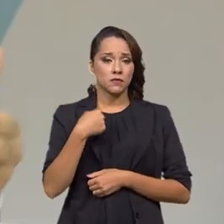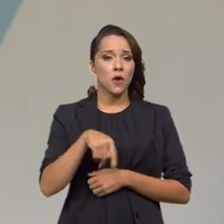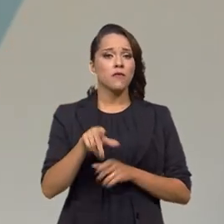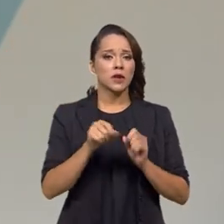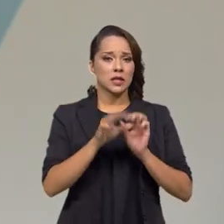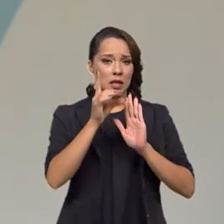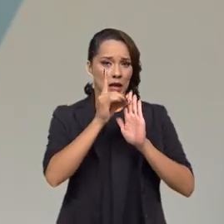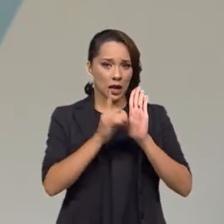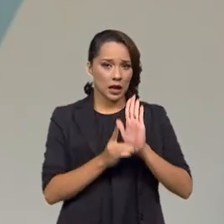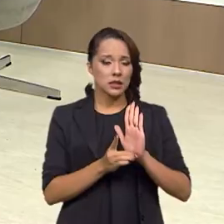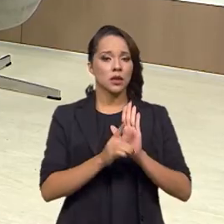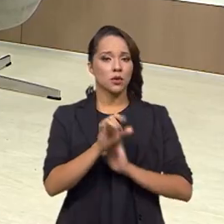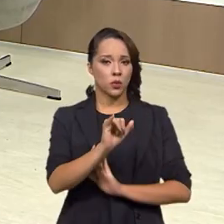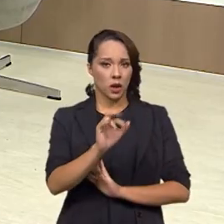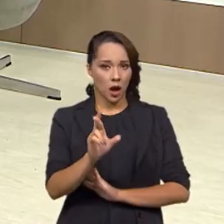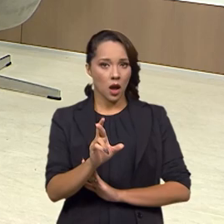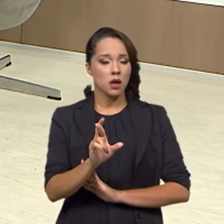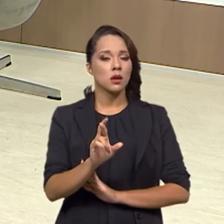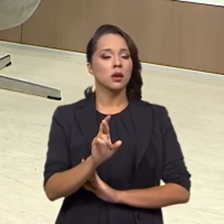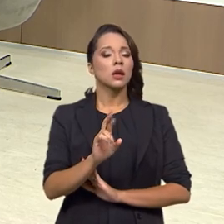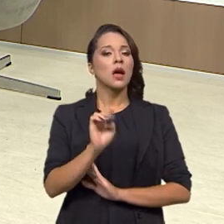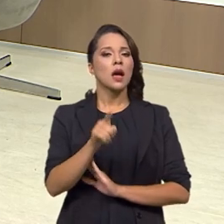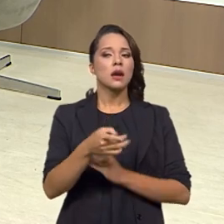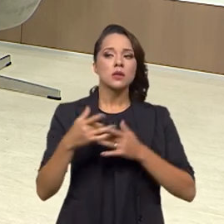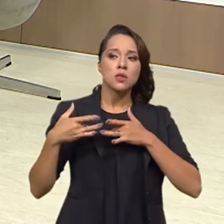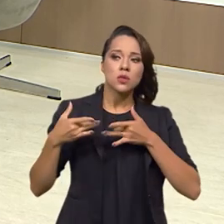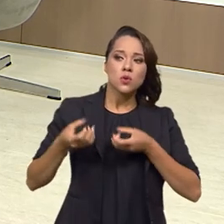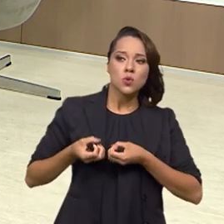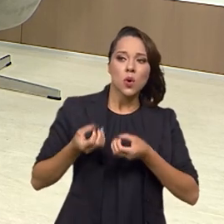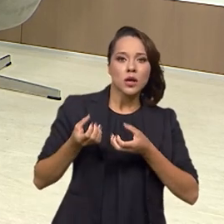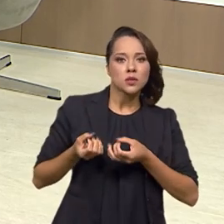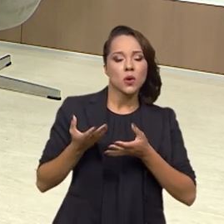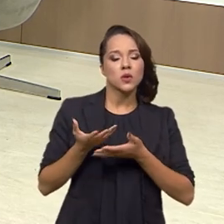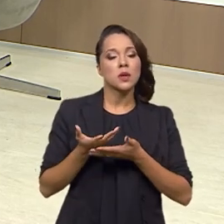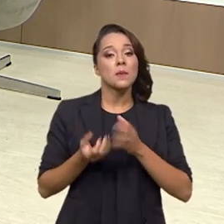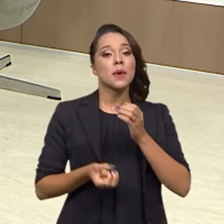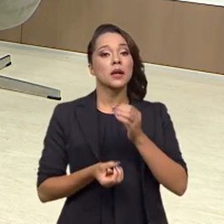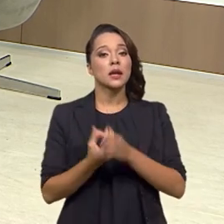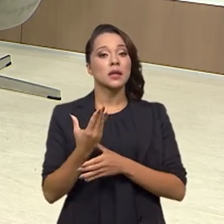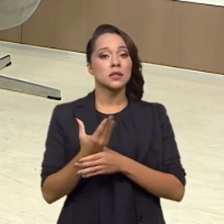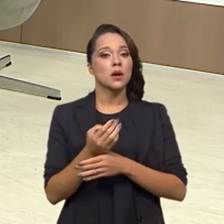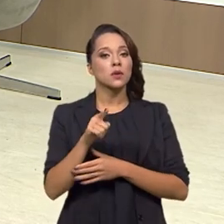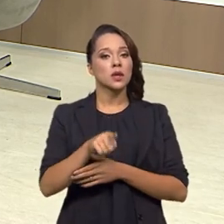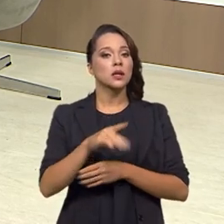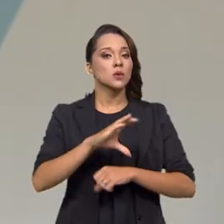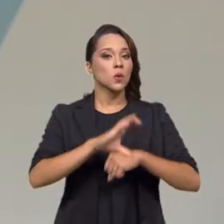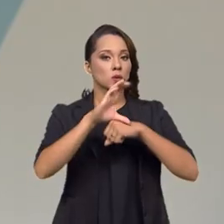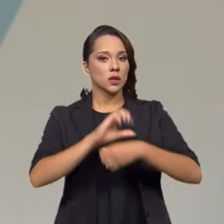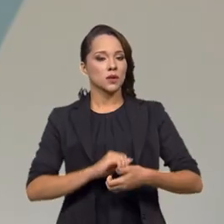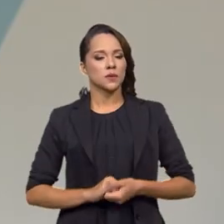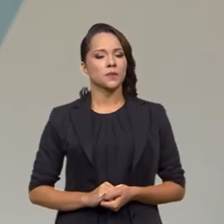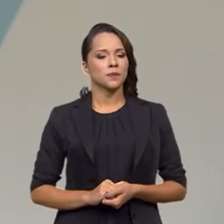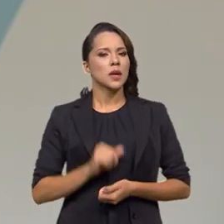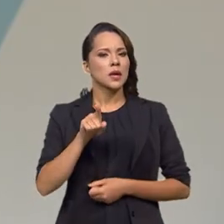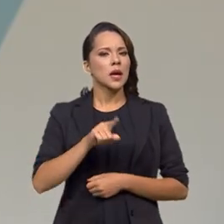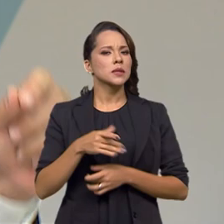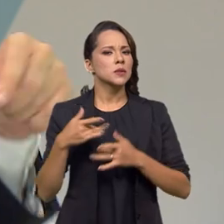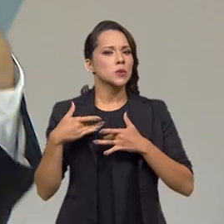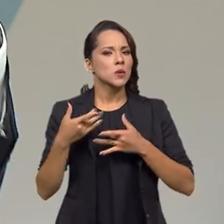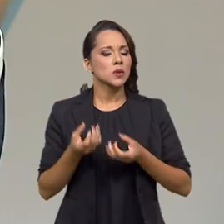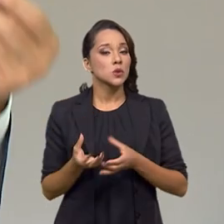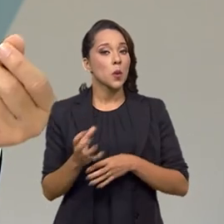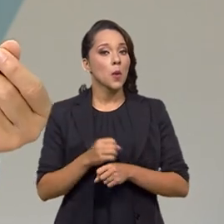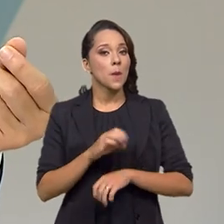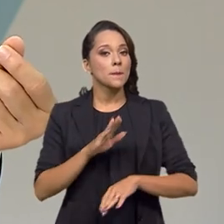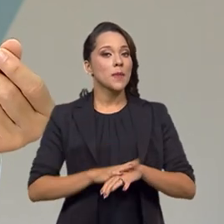declarar o imposto de renda, que elas fizessem doações para a criação justamente desses conselhos. E essas doações somaram